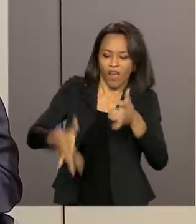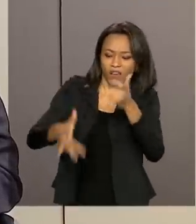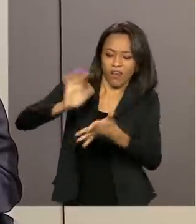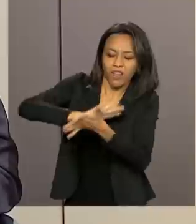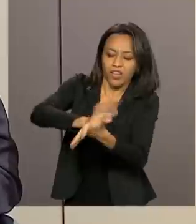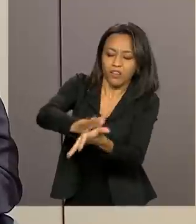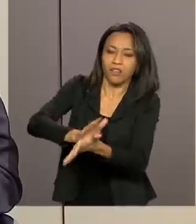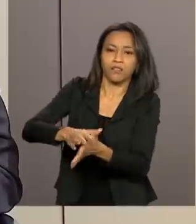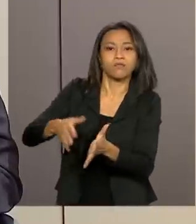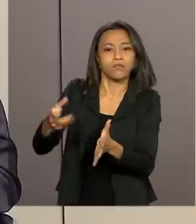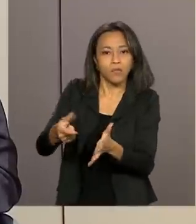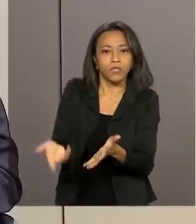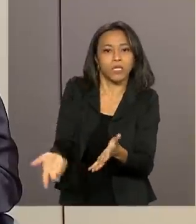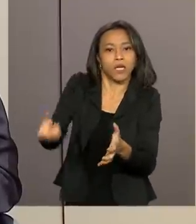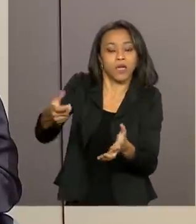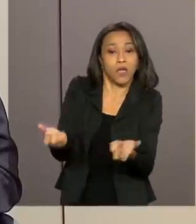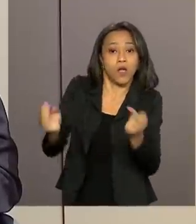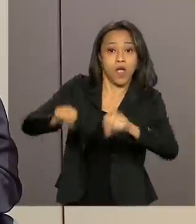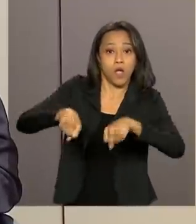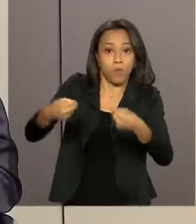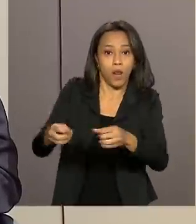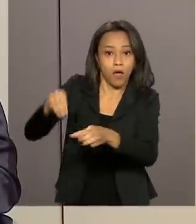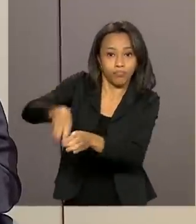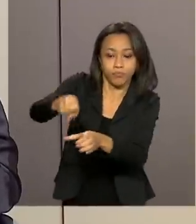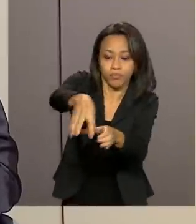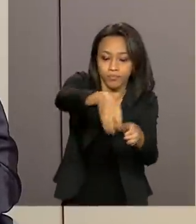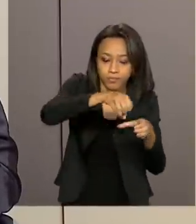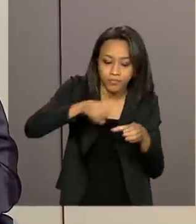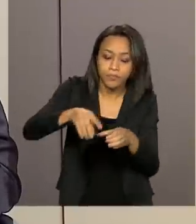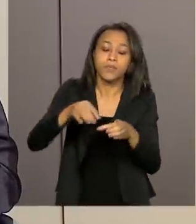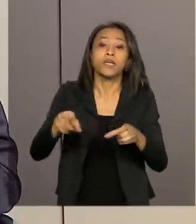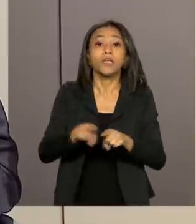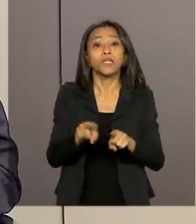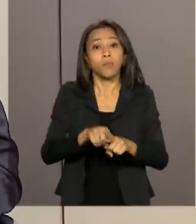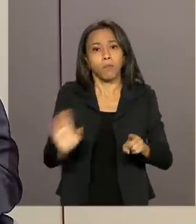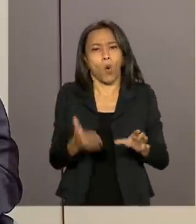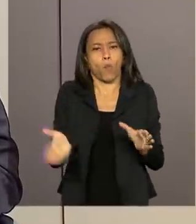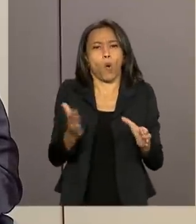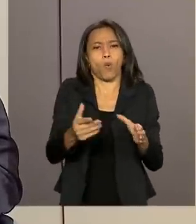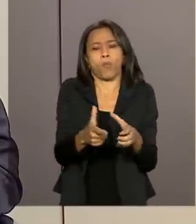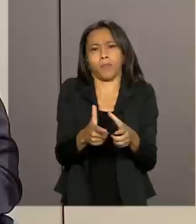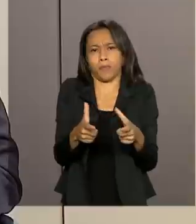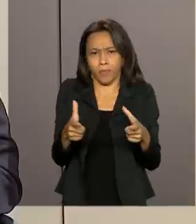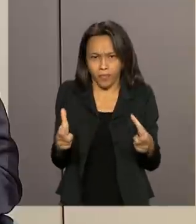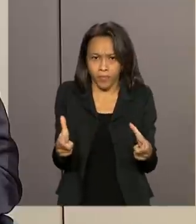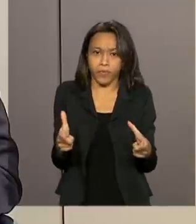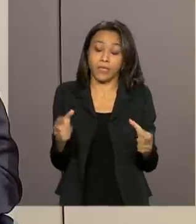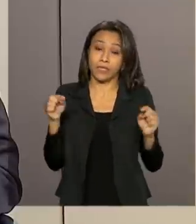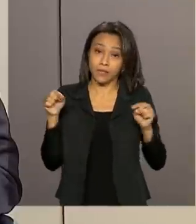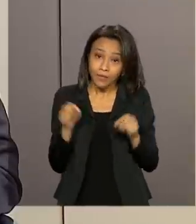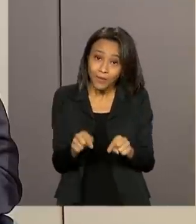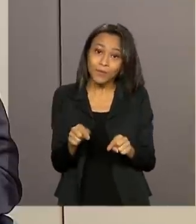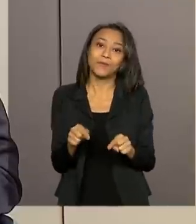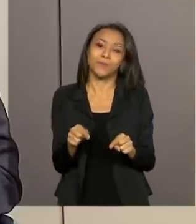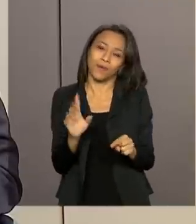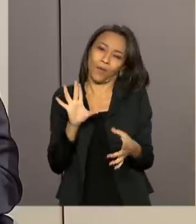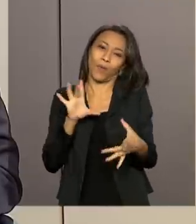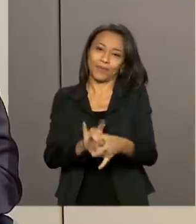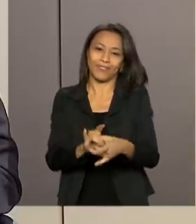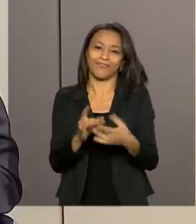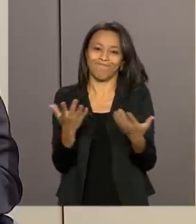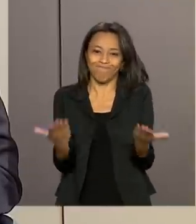degeneradas, reflorestar aquilo que for possível e aumentar a produtividade. Isso é uma realidade.